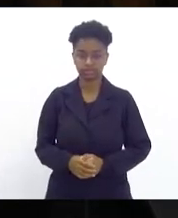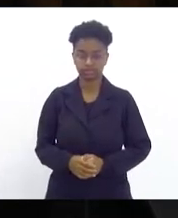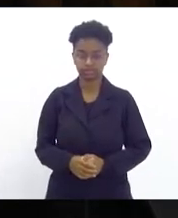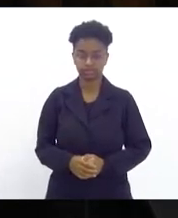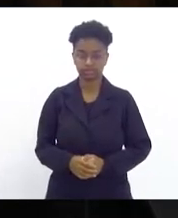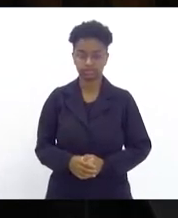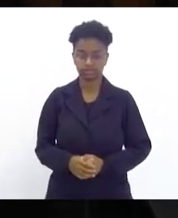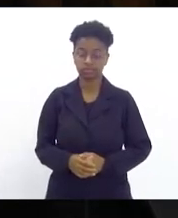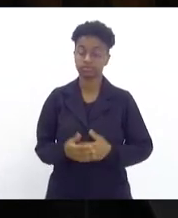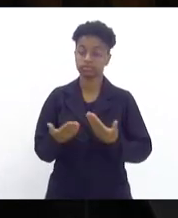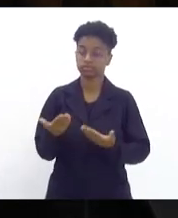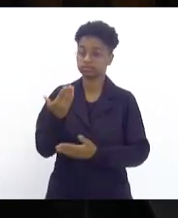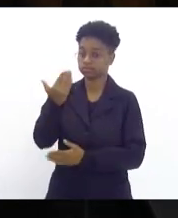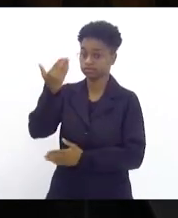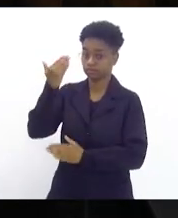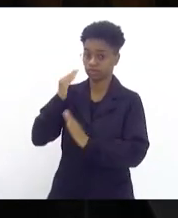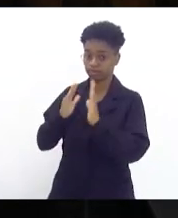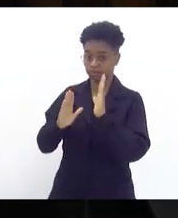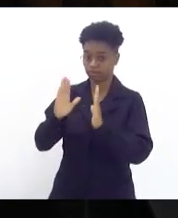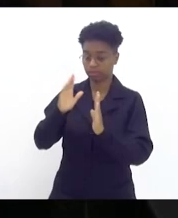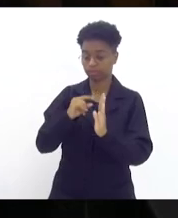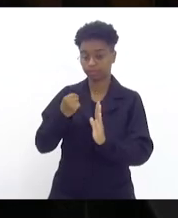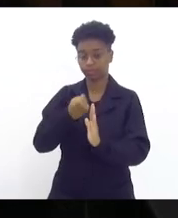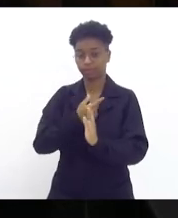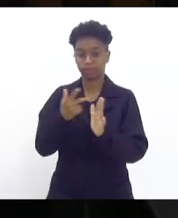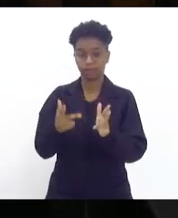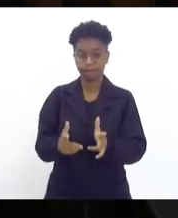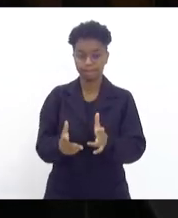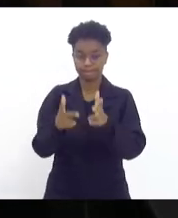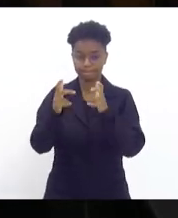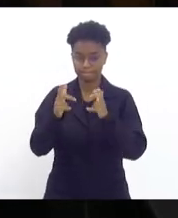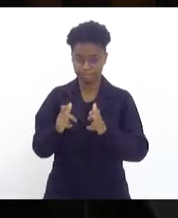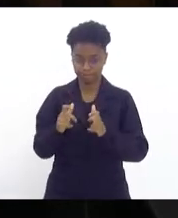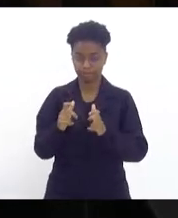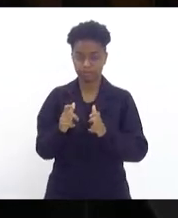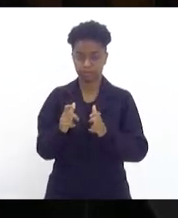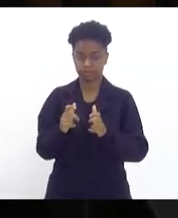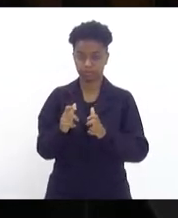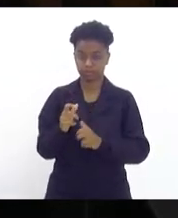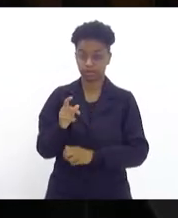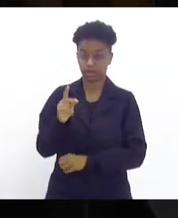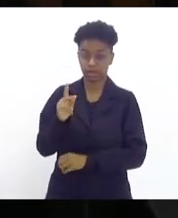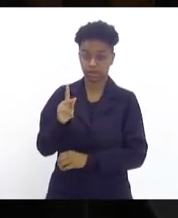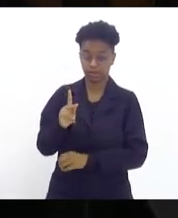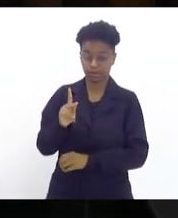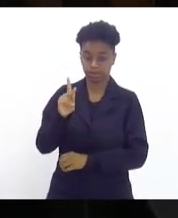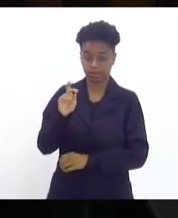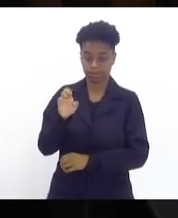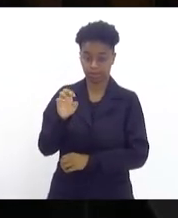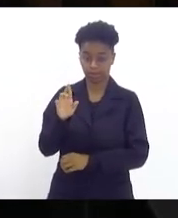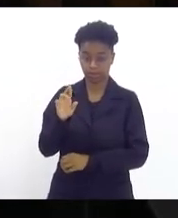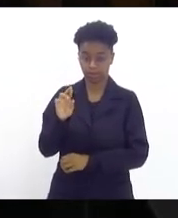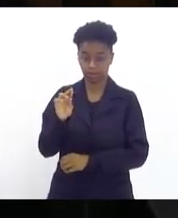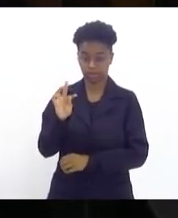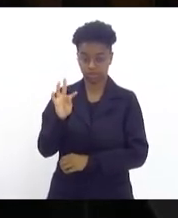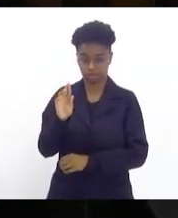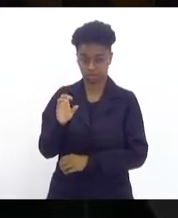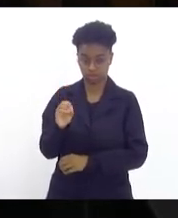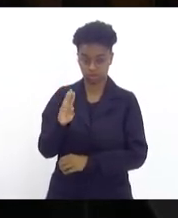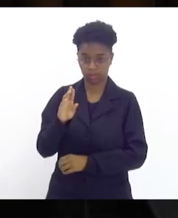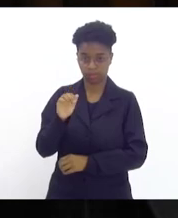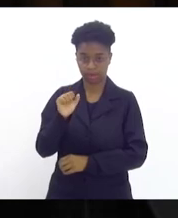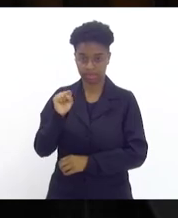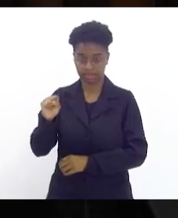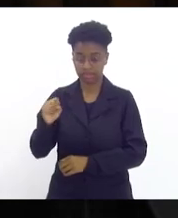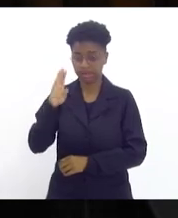Naquela oportunidade, nós verificamos que a Petrobras, a maior empresa